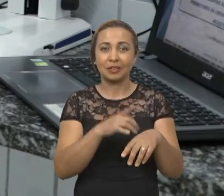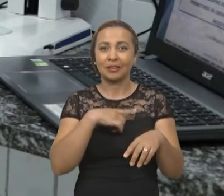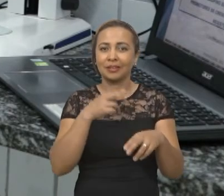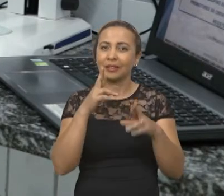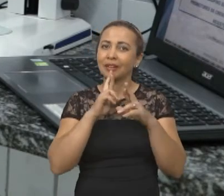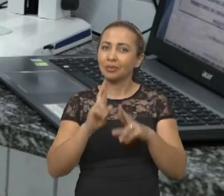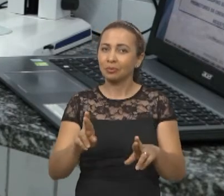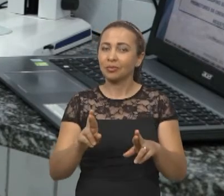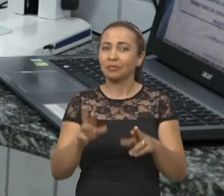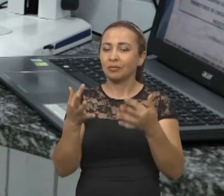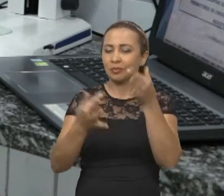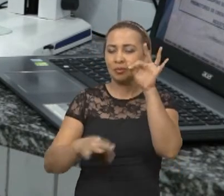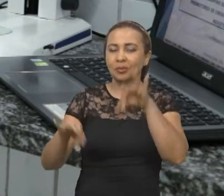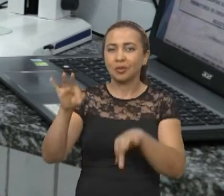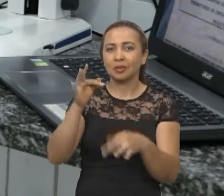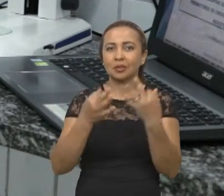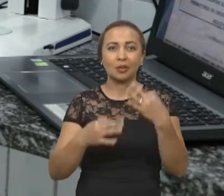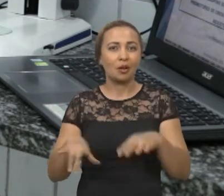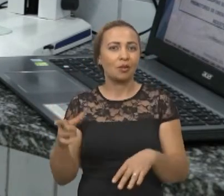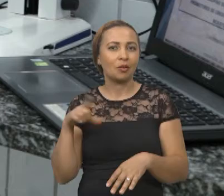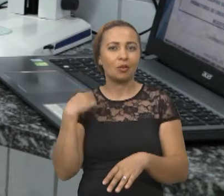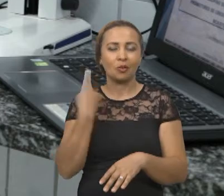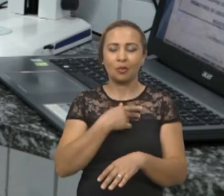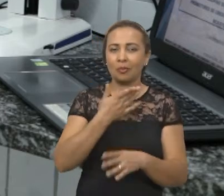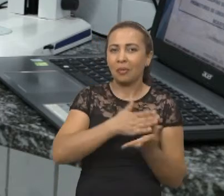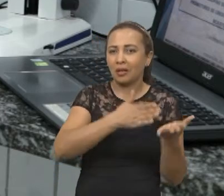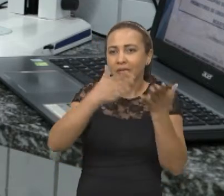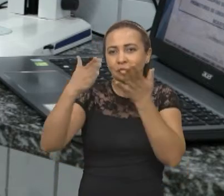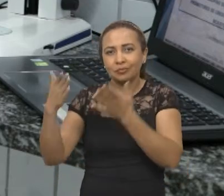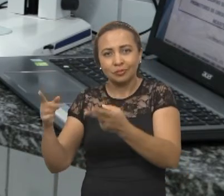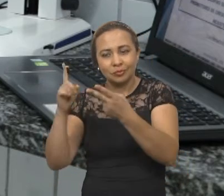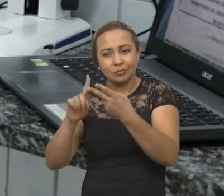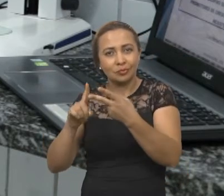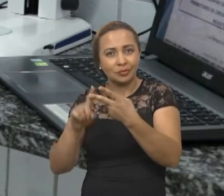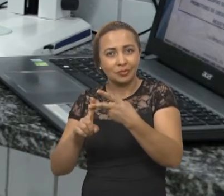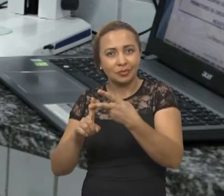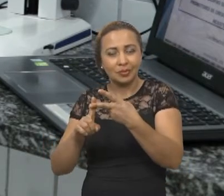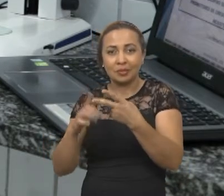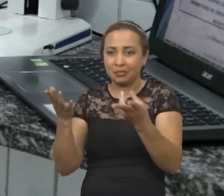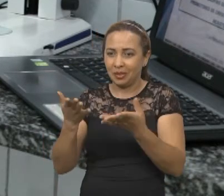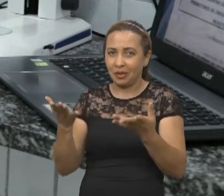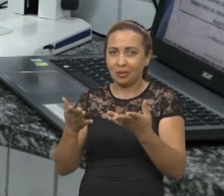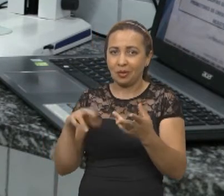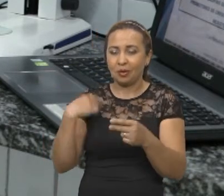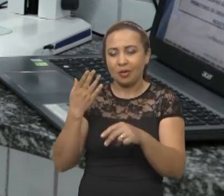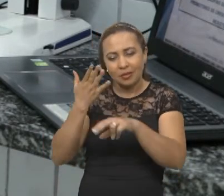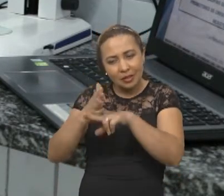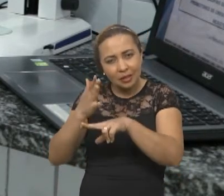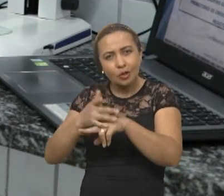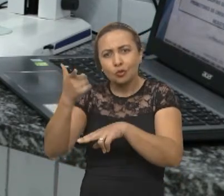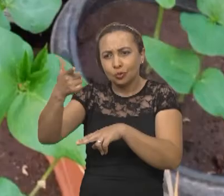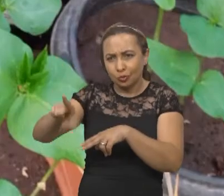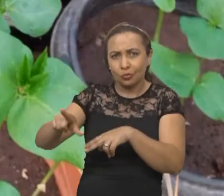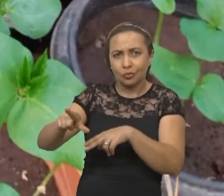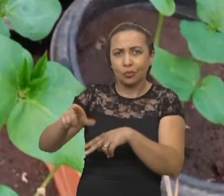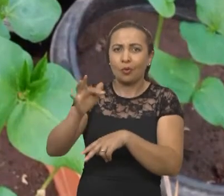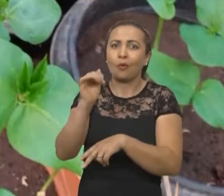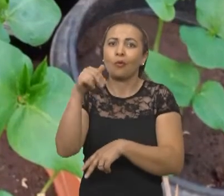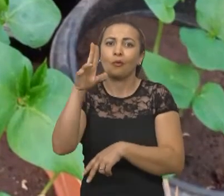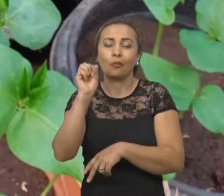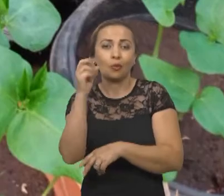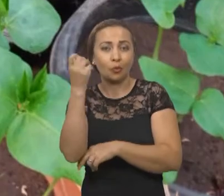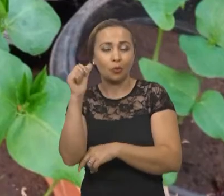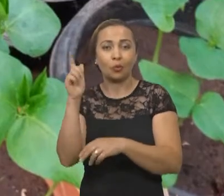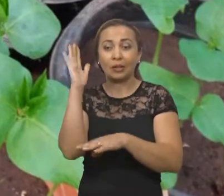de laboratório nós fomos para a segunda etapa em que nós testamos novamente o fungo tricoderma na